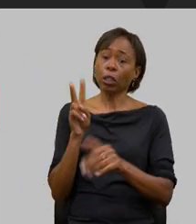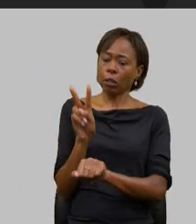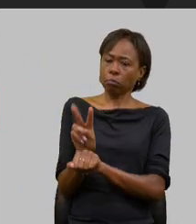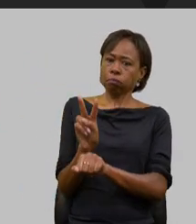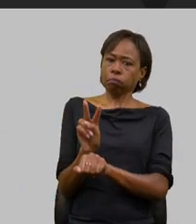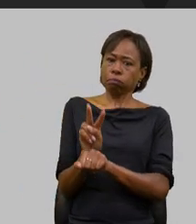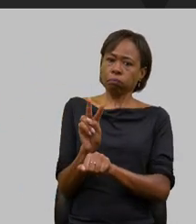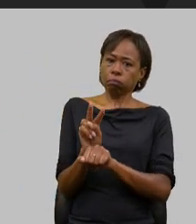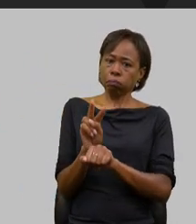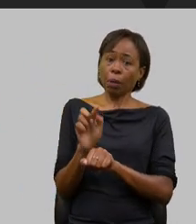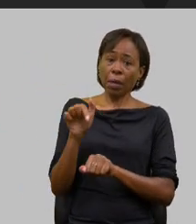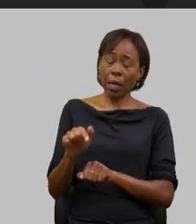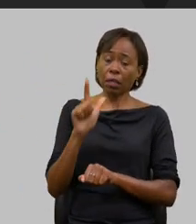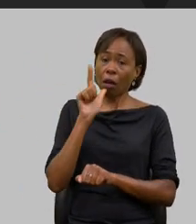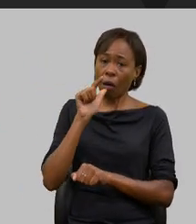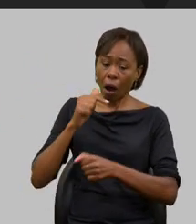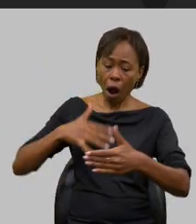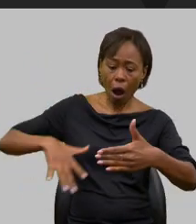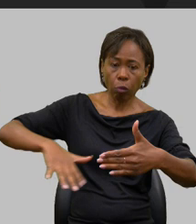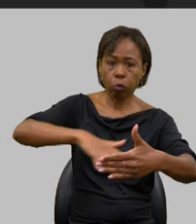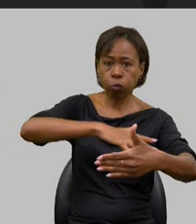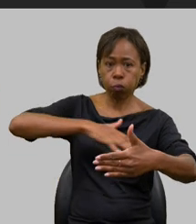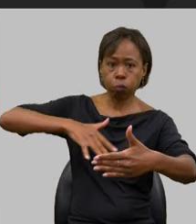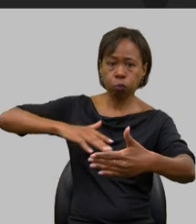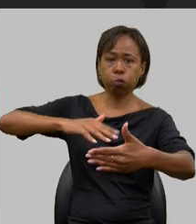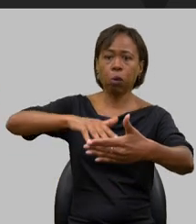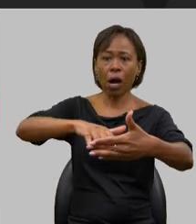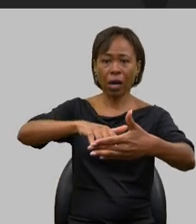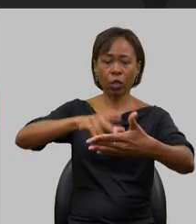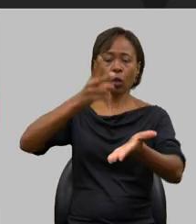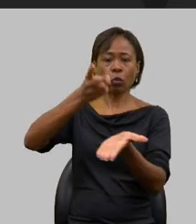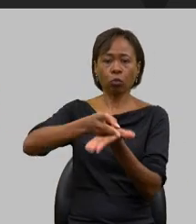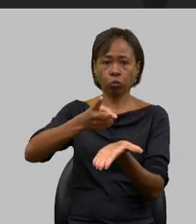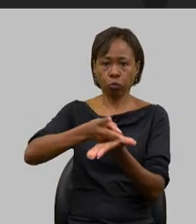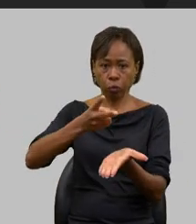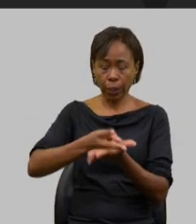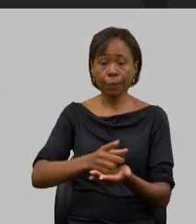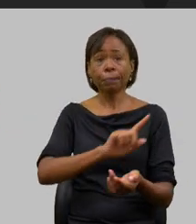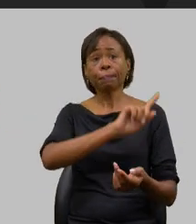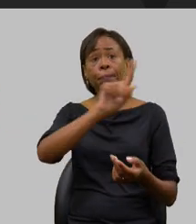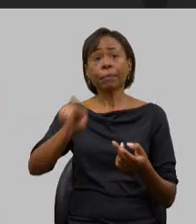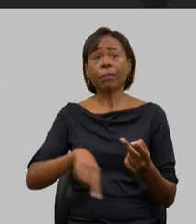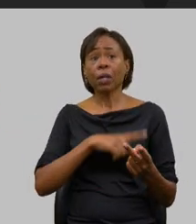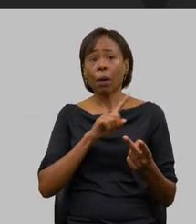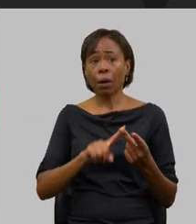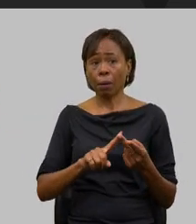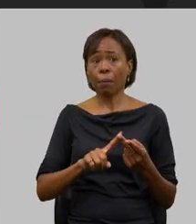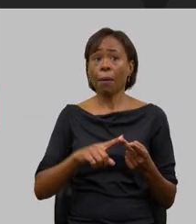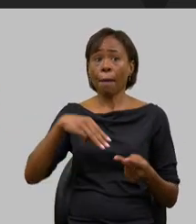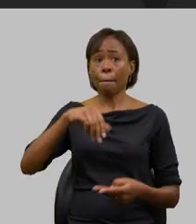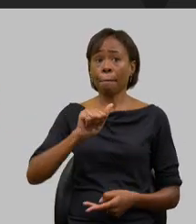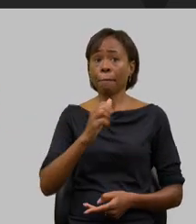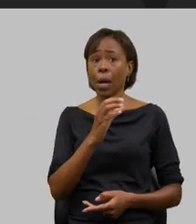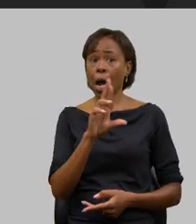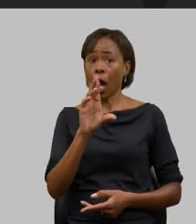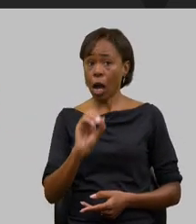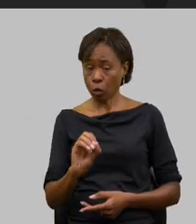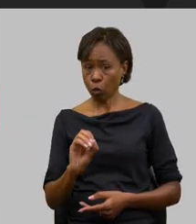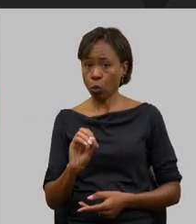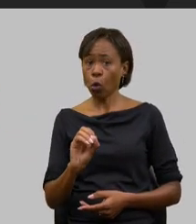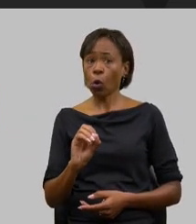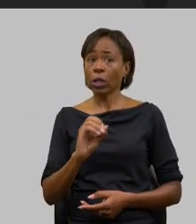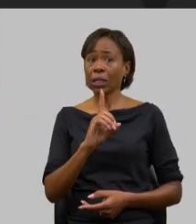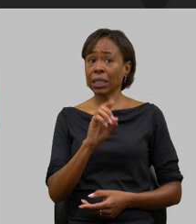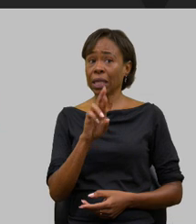funcionando e abastecendo o semiárido mineiro a macro drenagem e a recuperação do canal CP3 do Jaíba